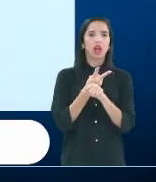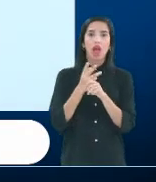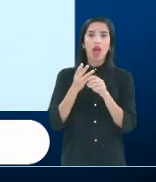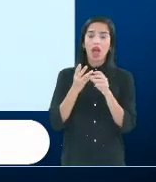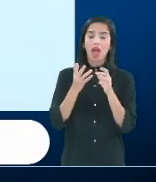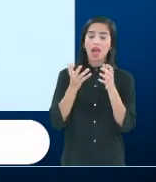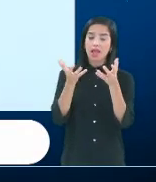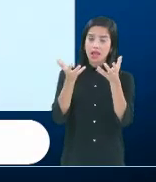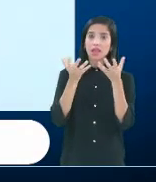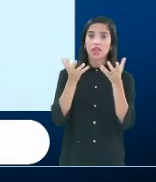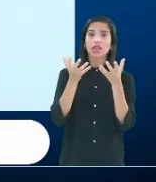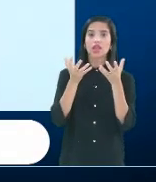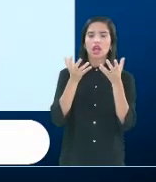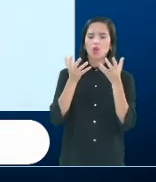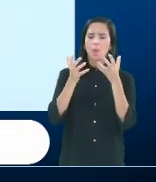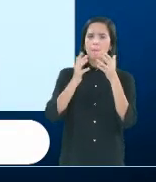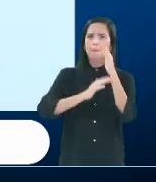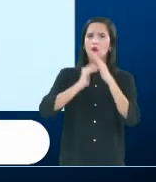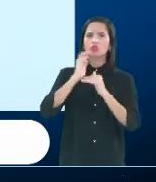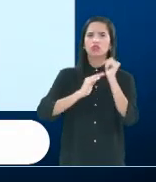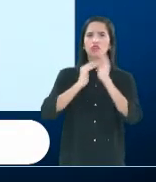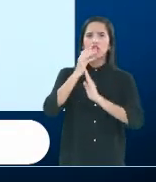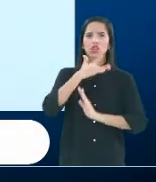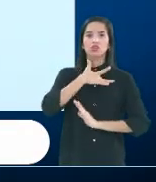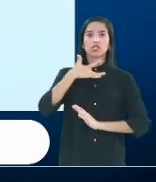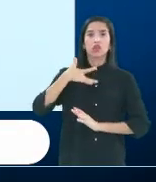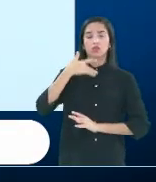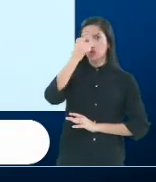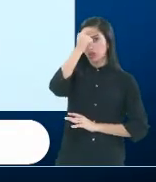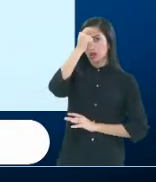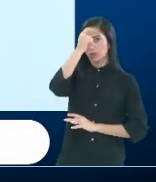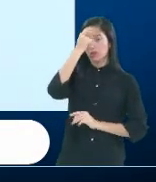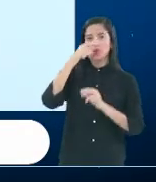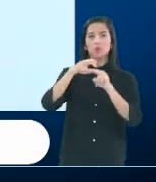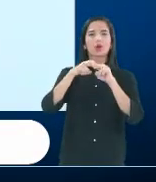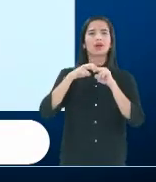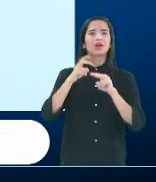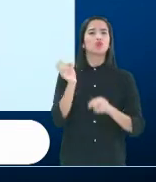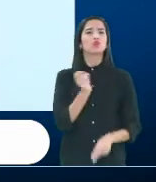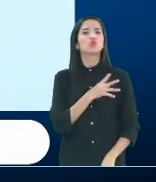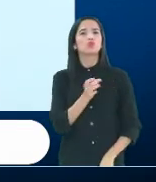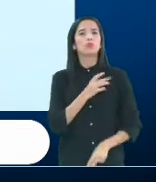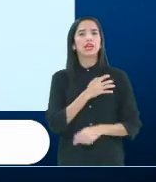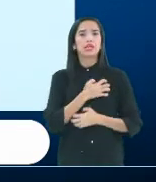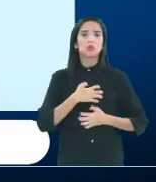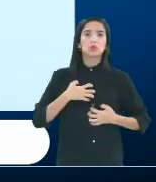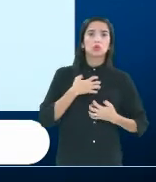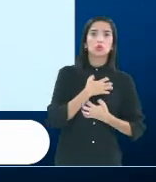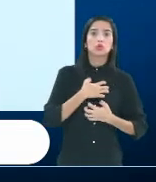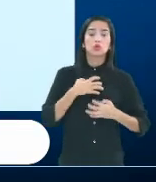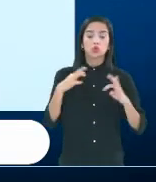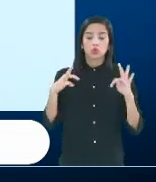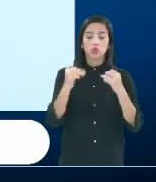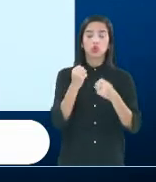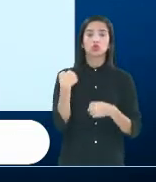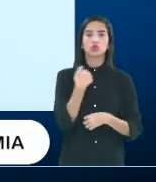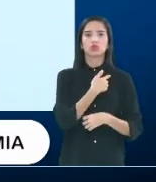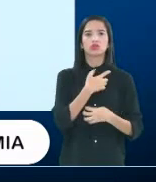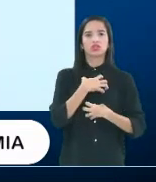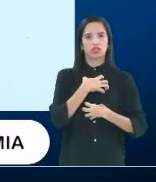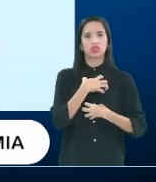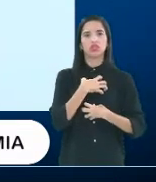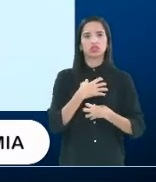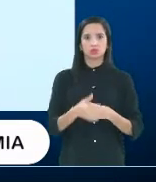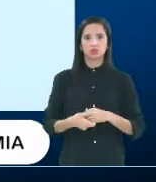por toda a pressão, por todo o medo que todos nós estamos passando em termos mundiais.